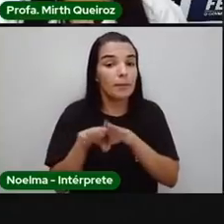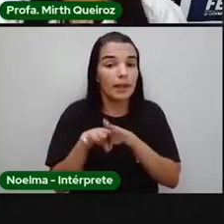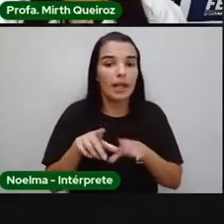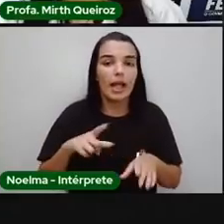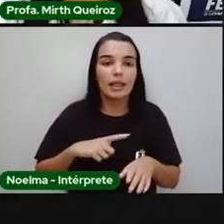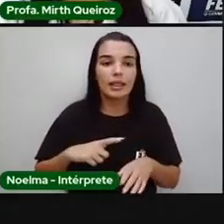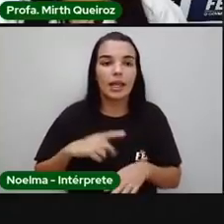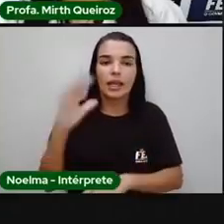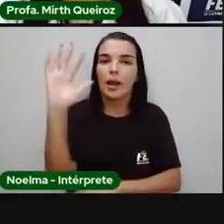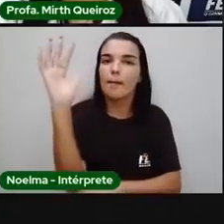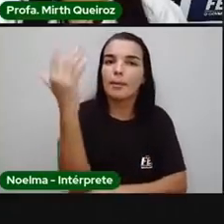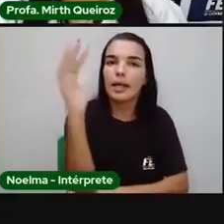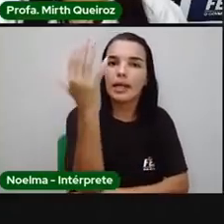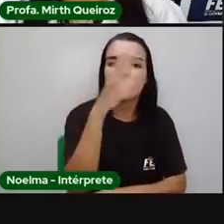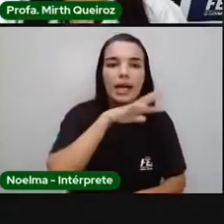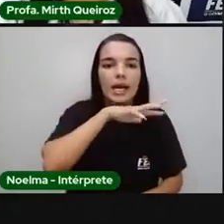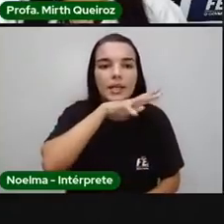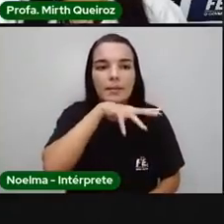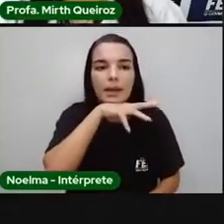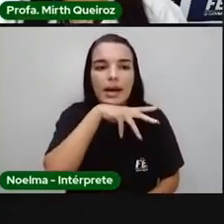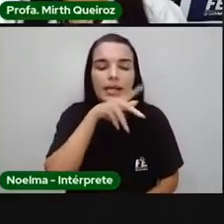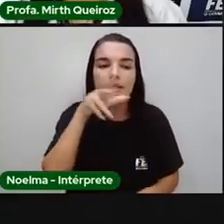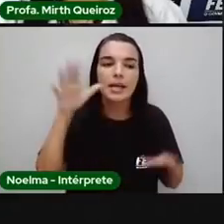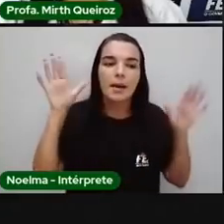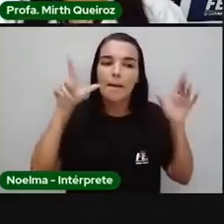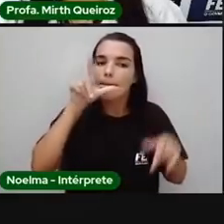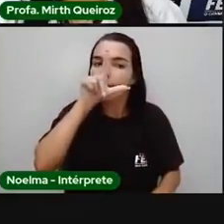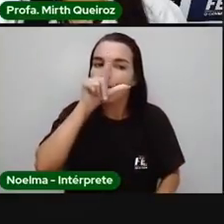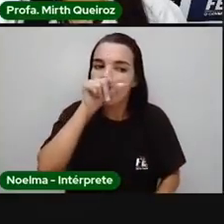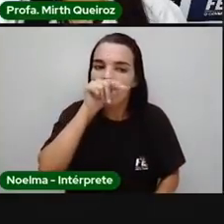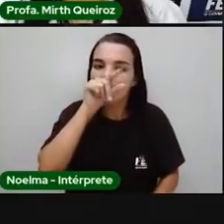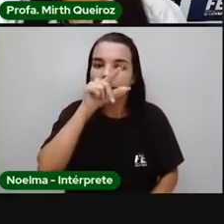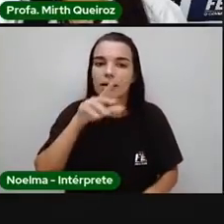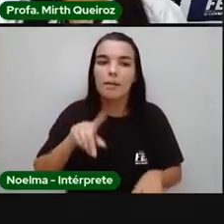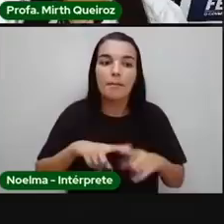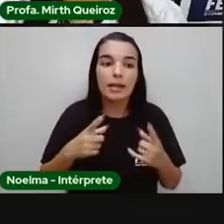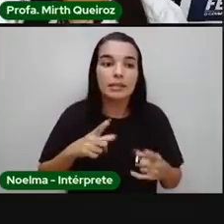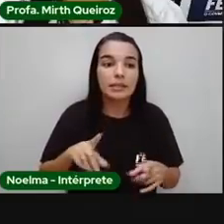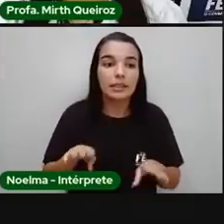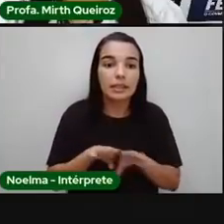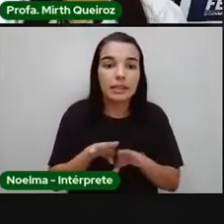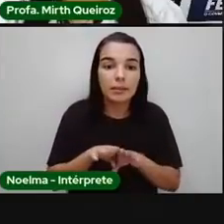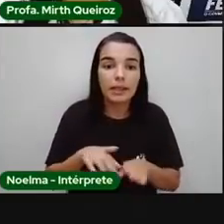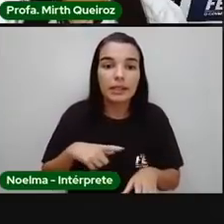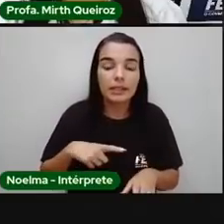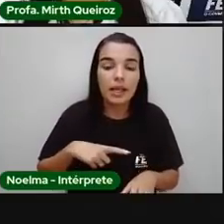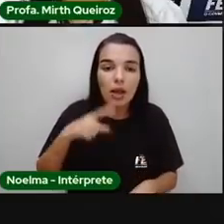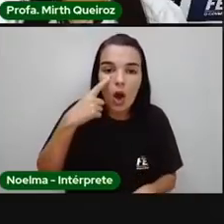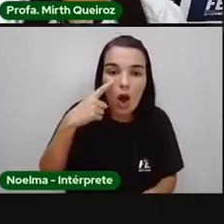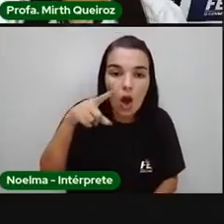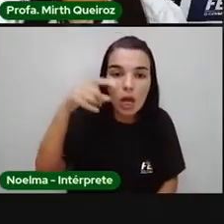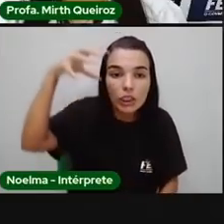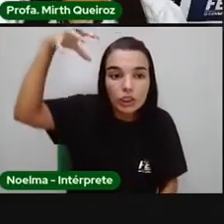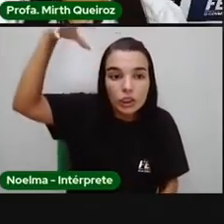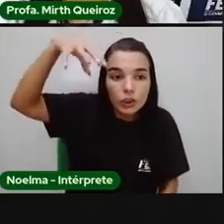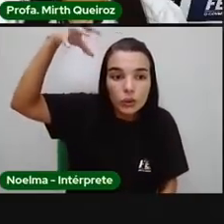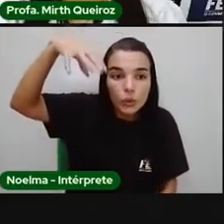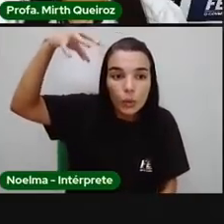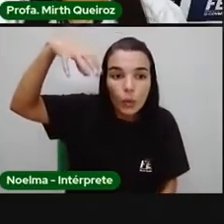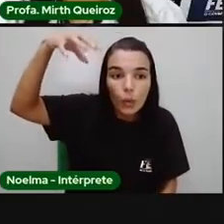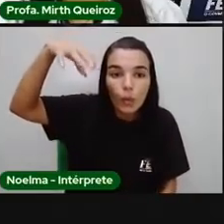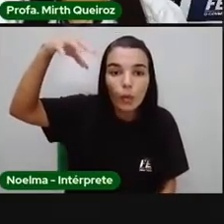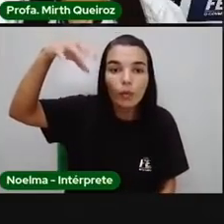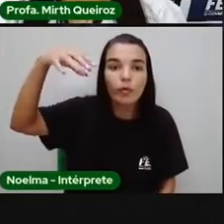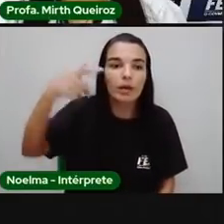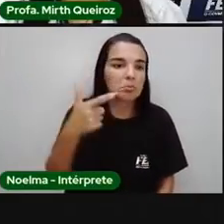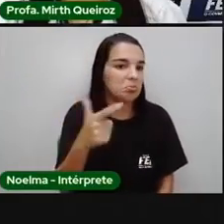que são seres vivos. Mas a gente também tem seres não vivos. Aqui tem a chuva, ó, representando a chuva